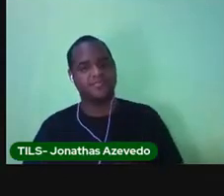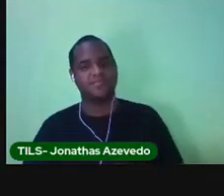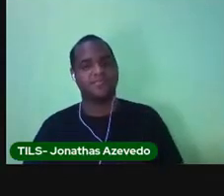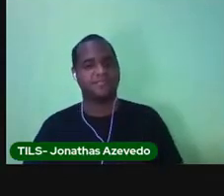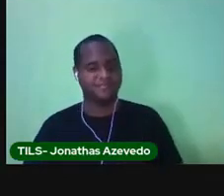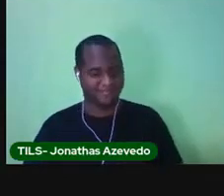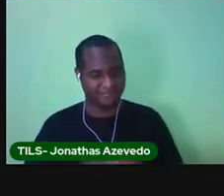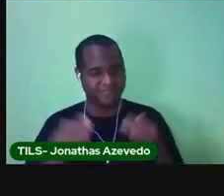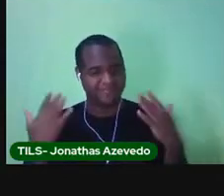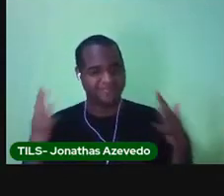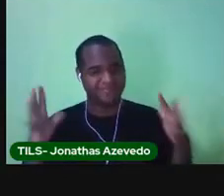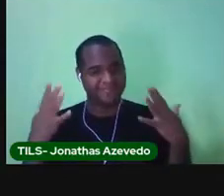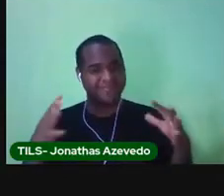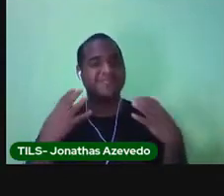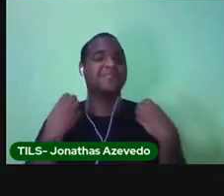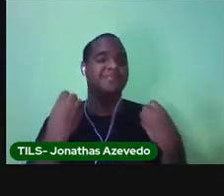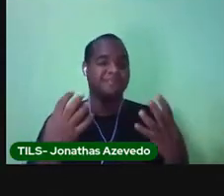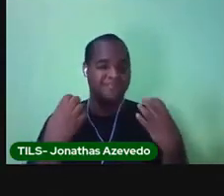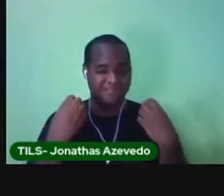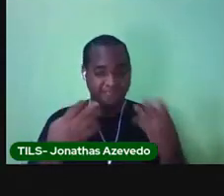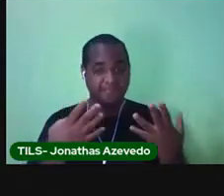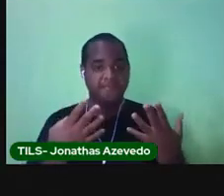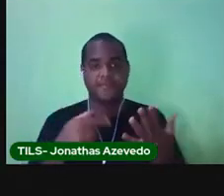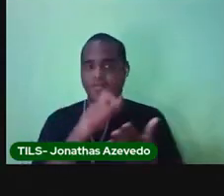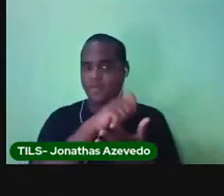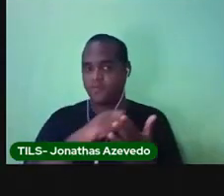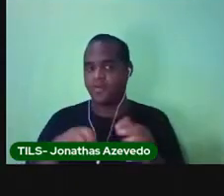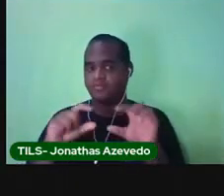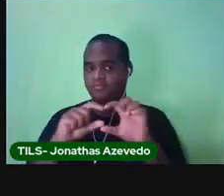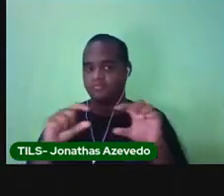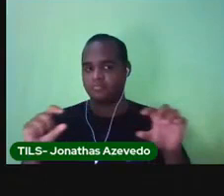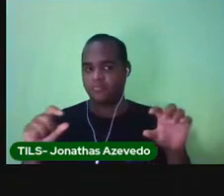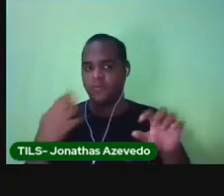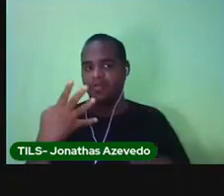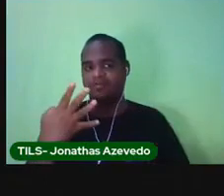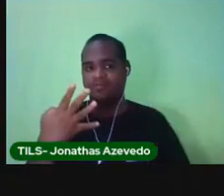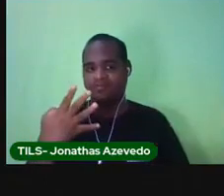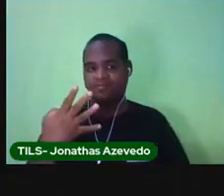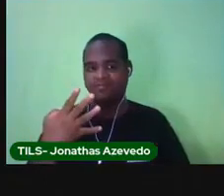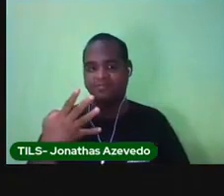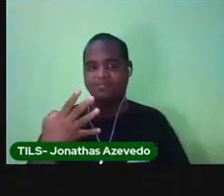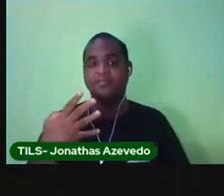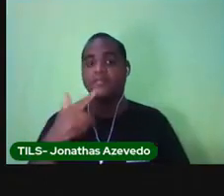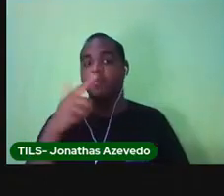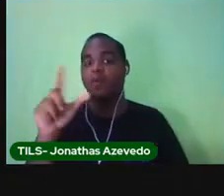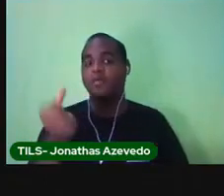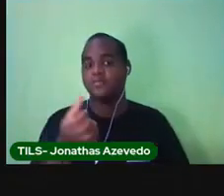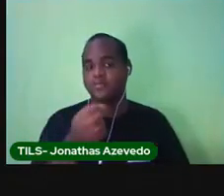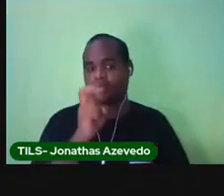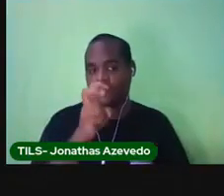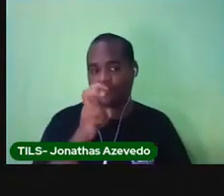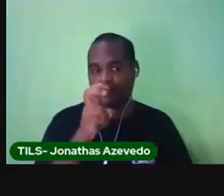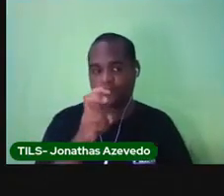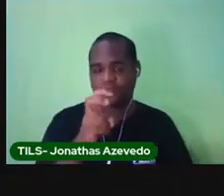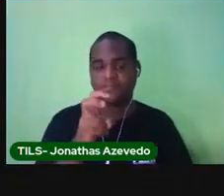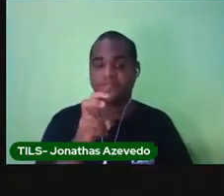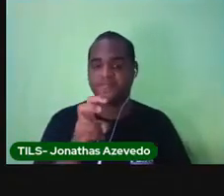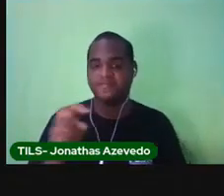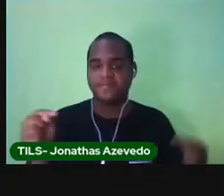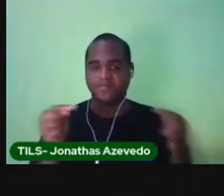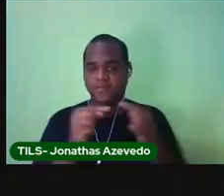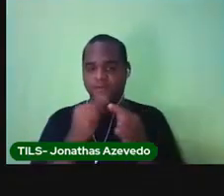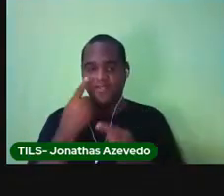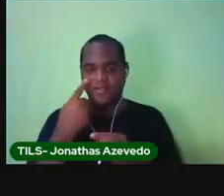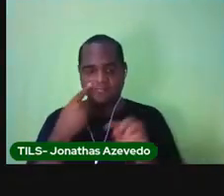Isso. Muito bem. Escreve na linha do número 4. E a questão número 5. Você vai